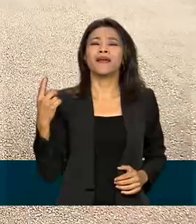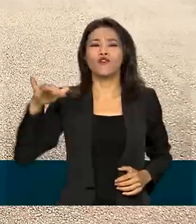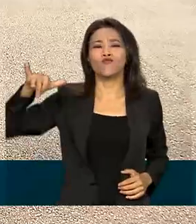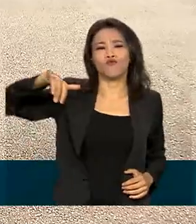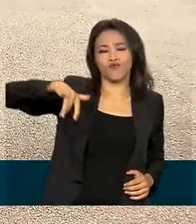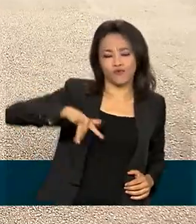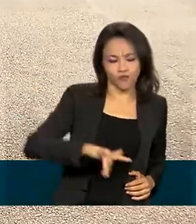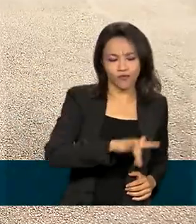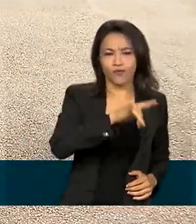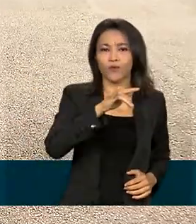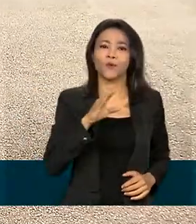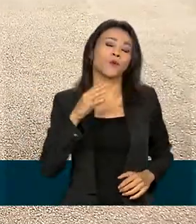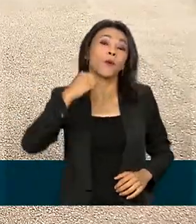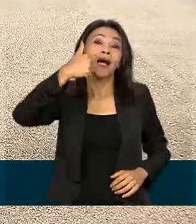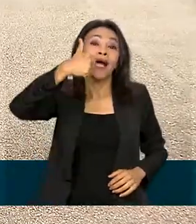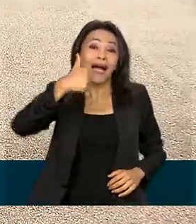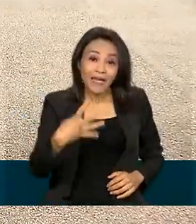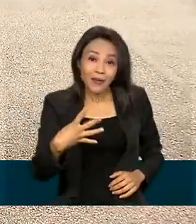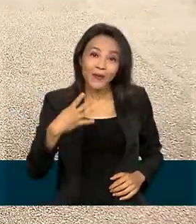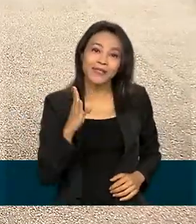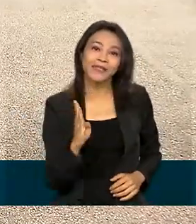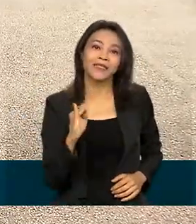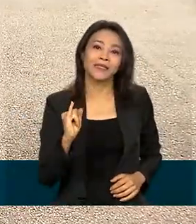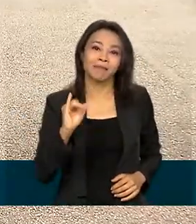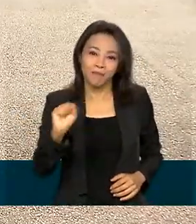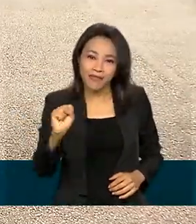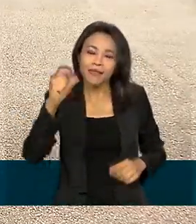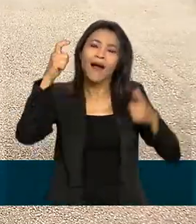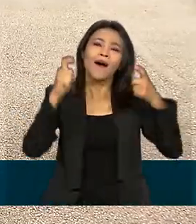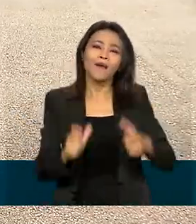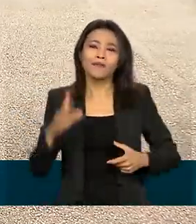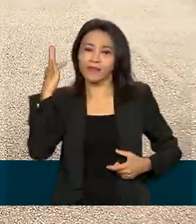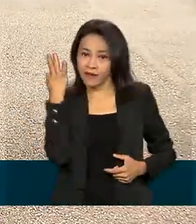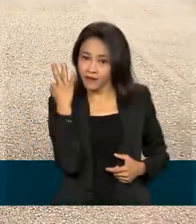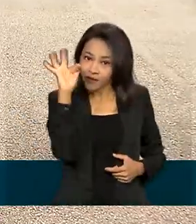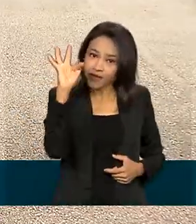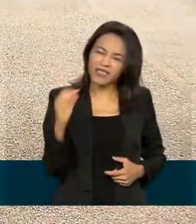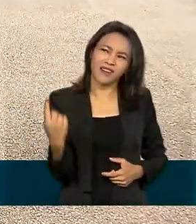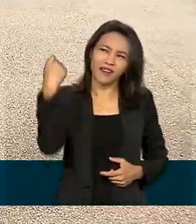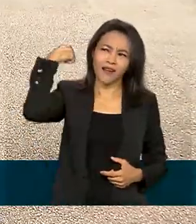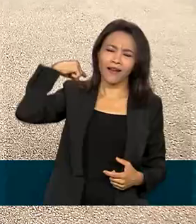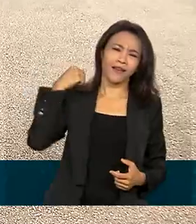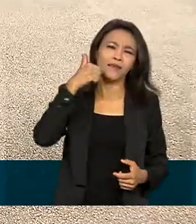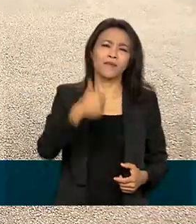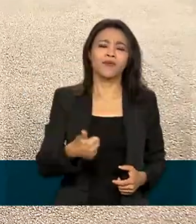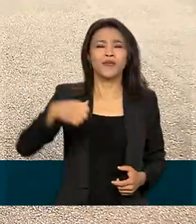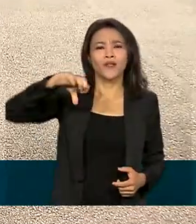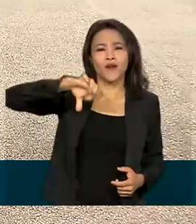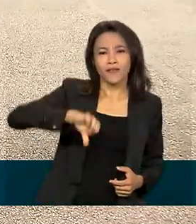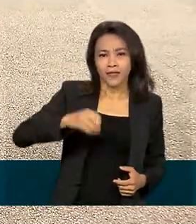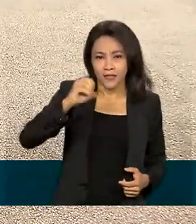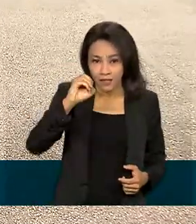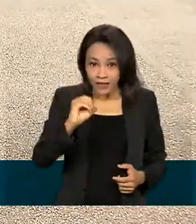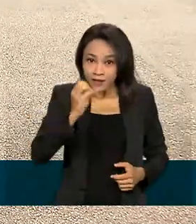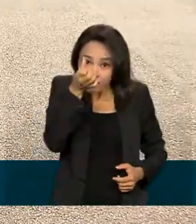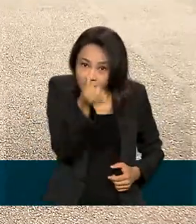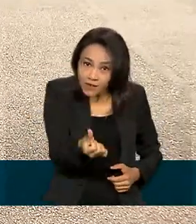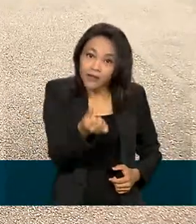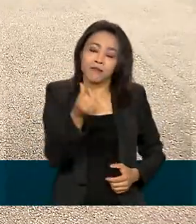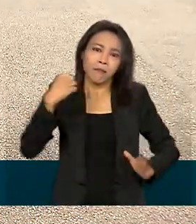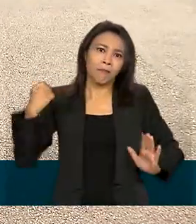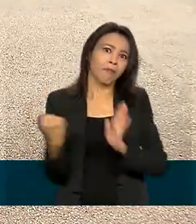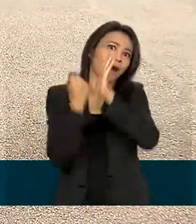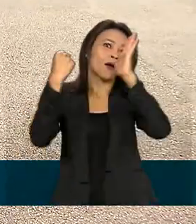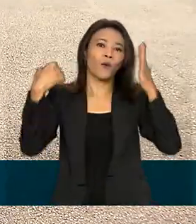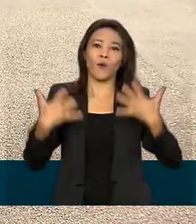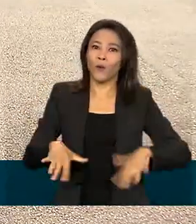realizado por Alberto Santos Dumont em Paris, na França, em 1906, marcando assim o maior